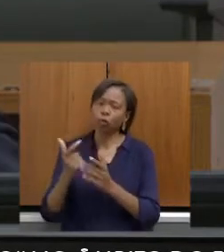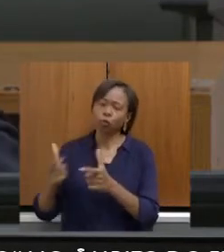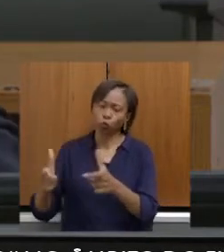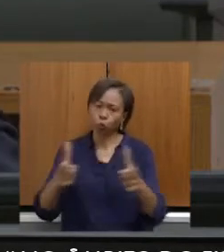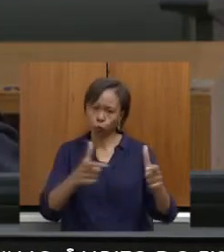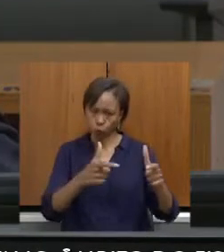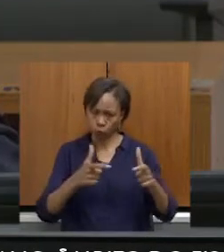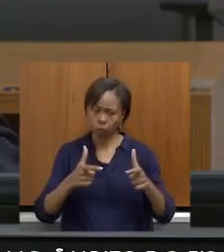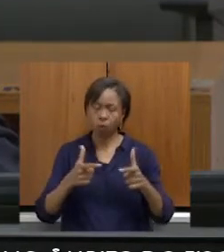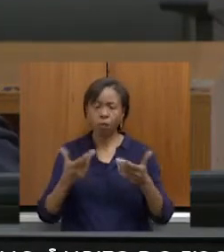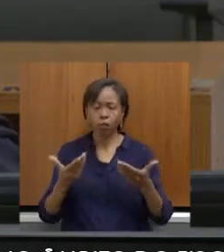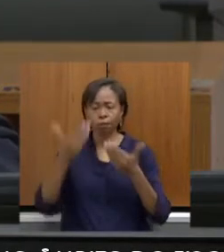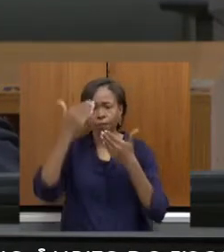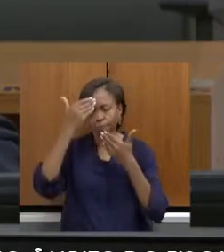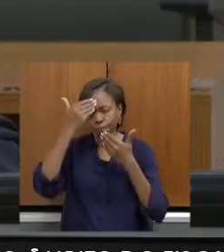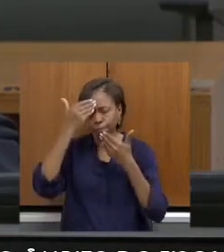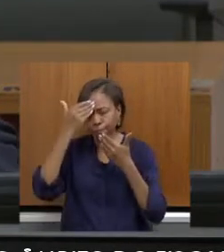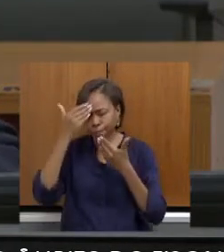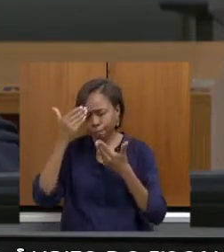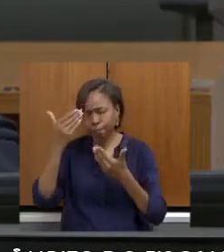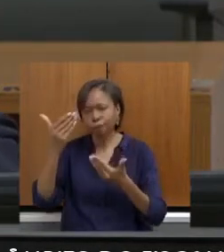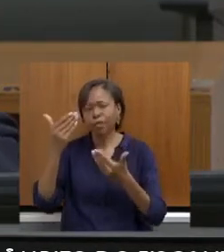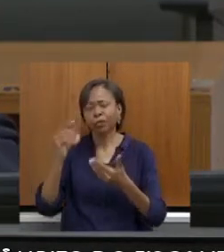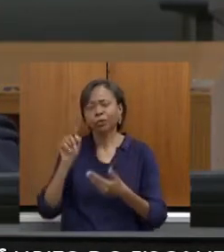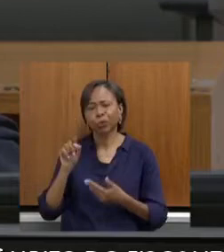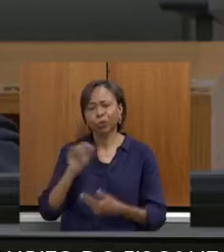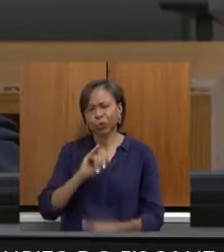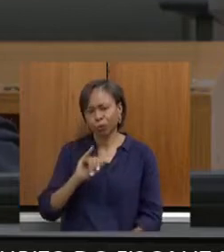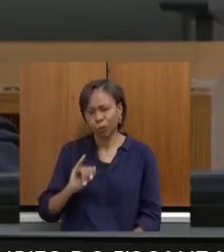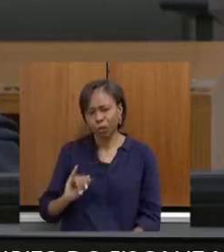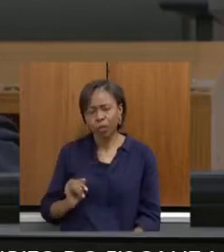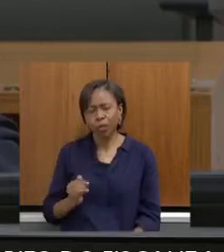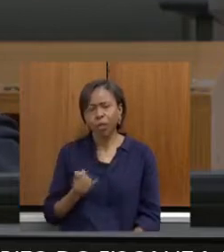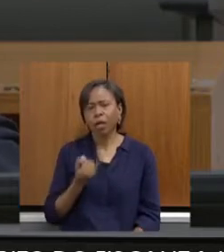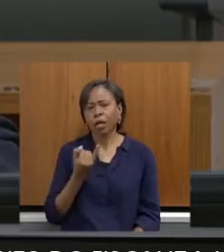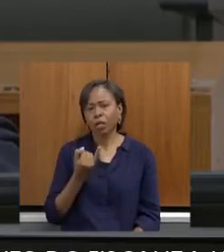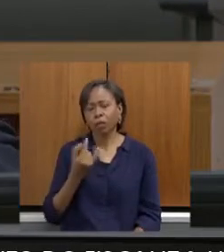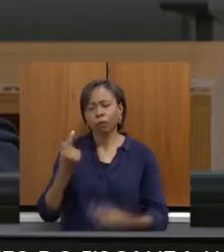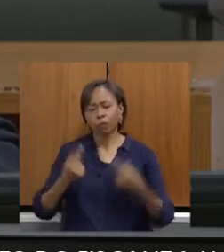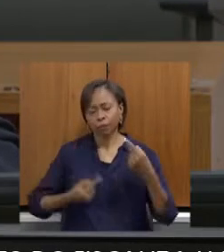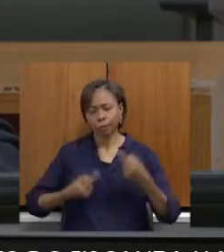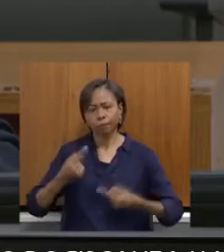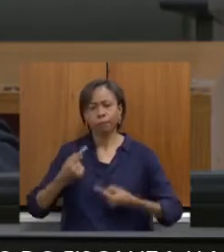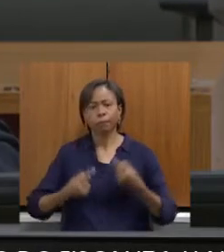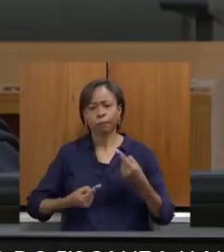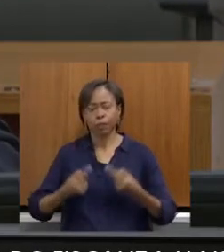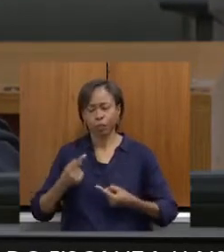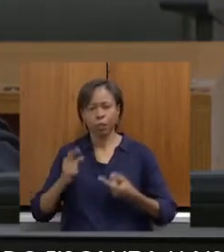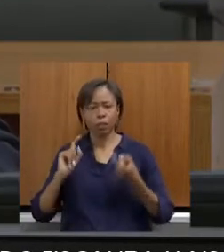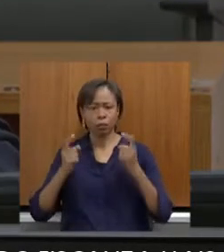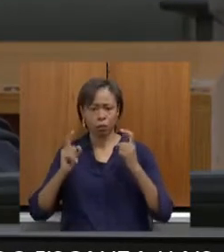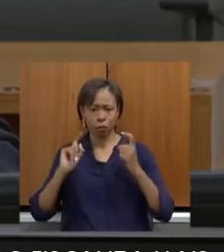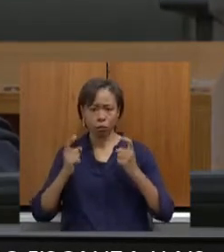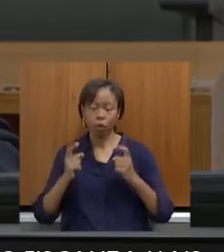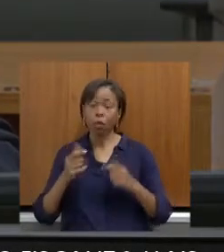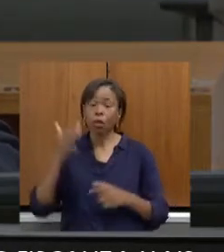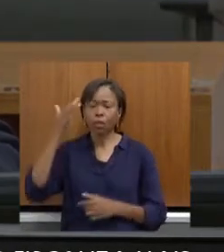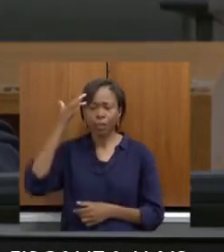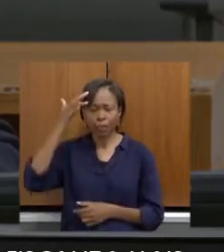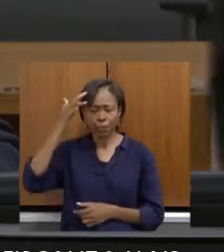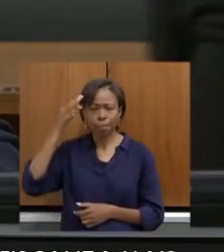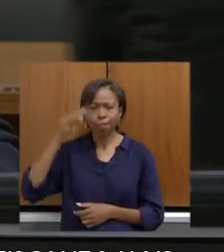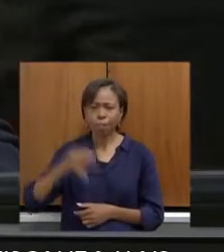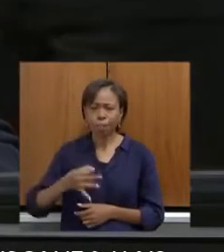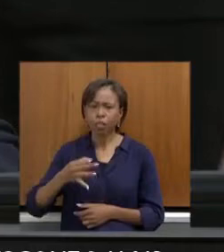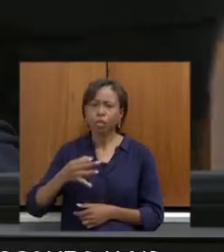agradeço essa oportunidade do senhor ter dado essa oportunidade para a gente debater e eu tenho certeza que